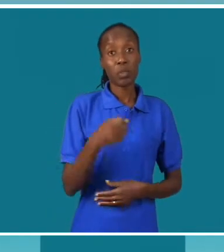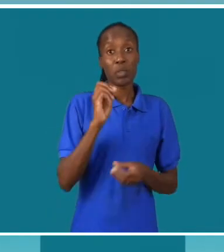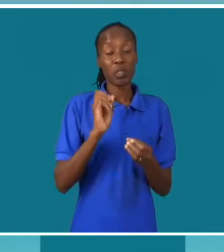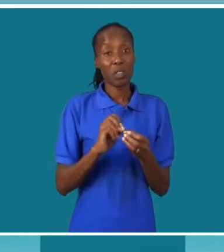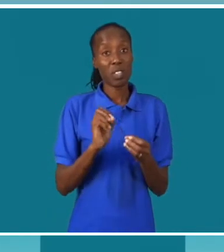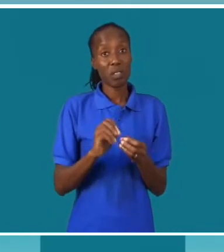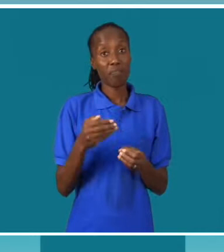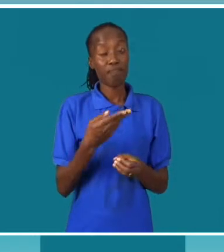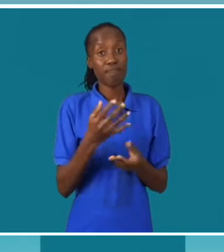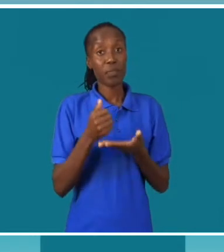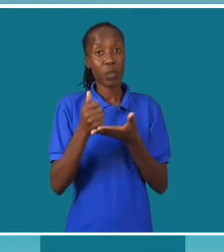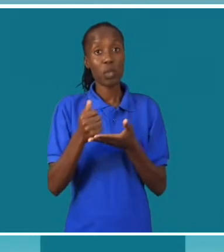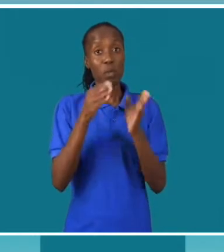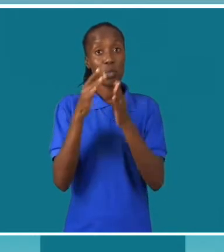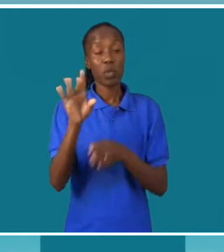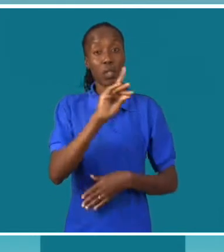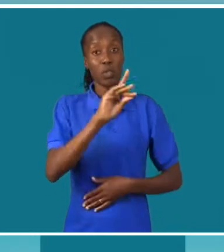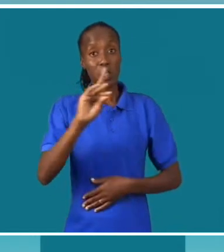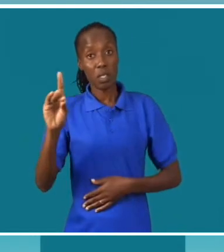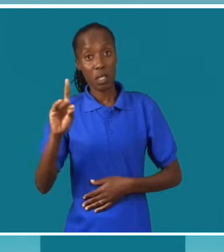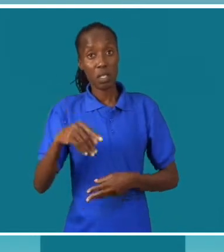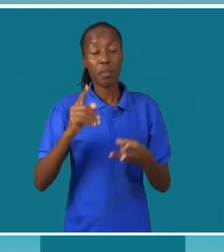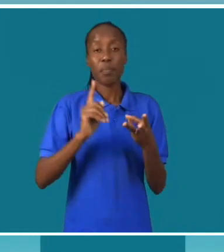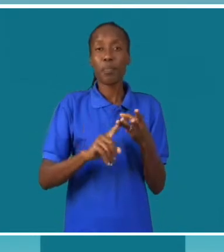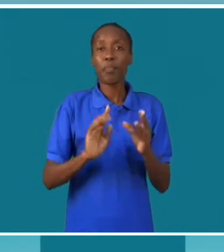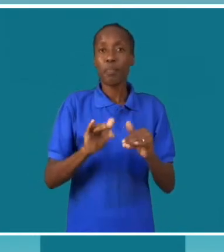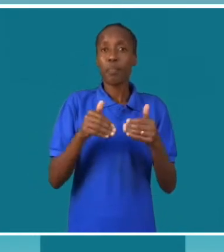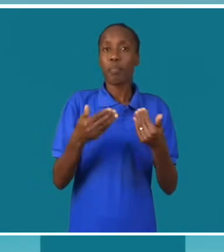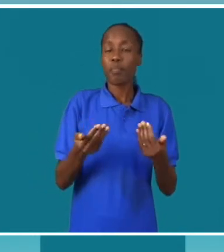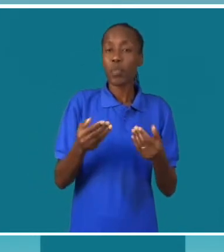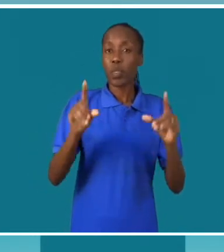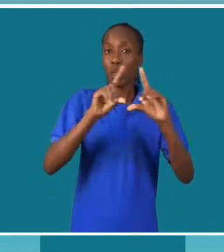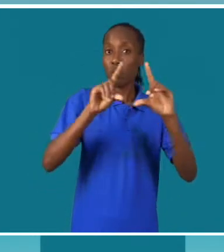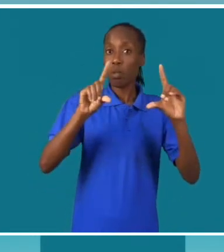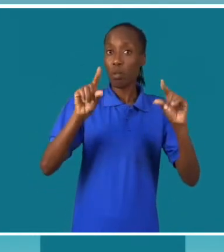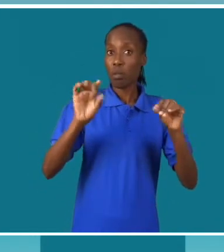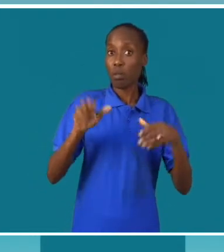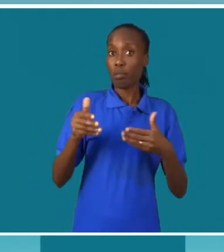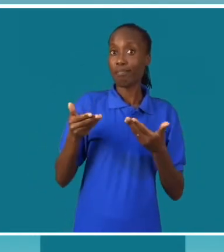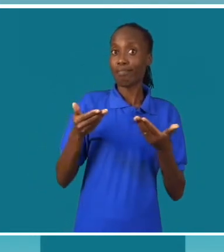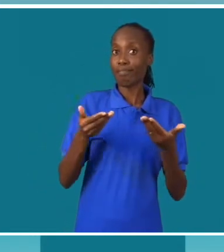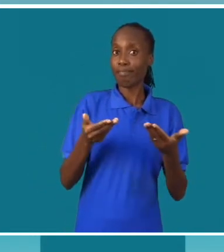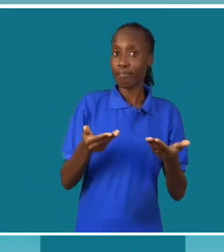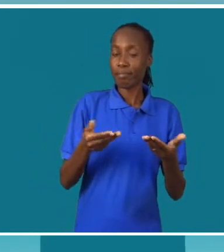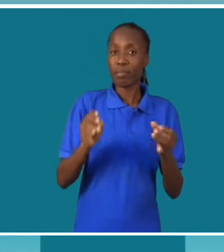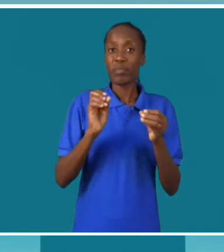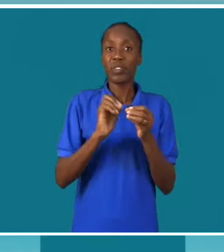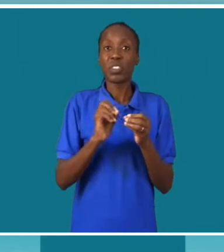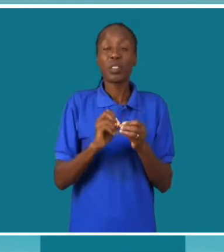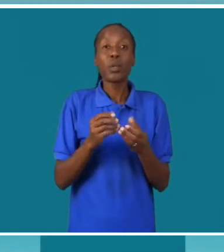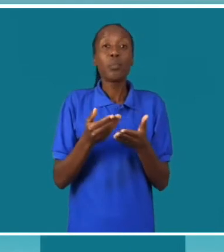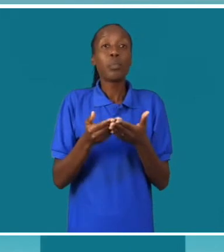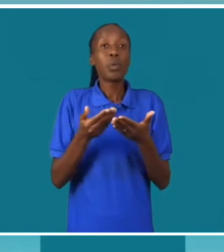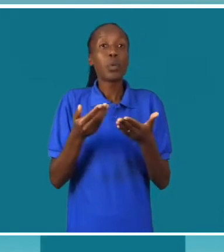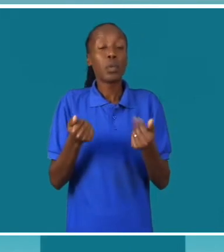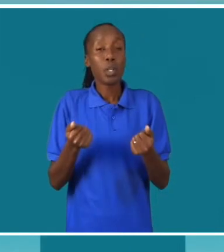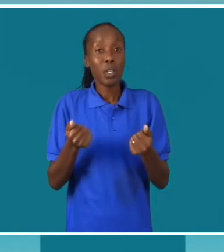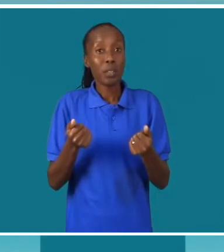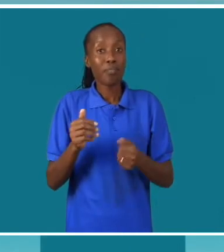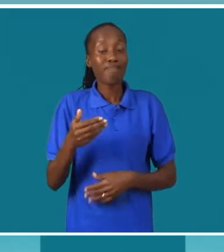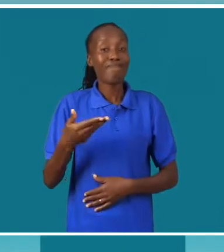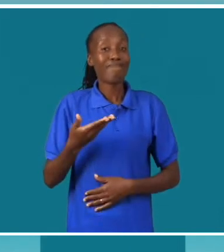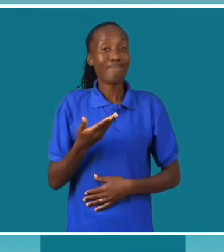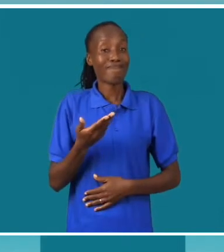pessoas com deficiência no âmbito de emergência, porque, de fato, ao nível